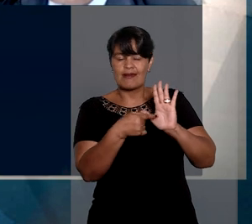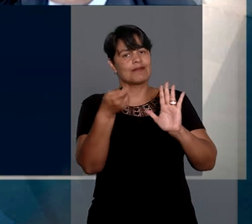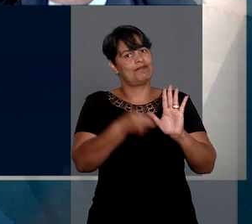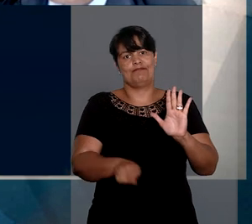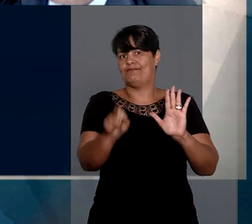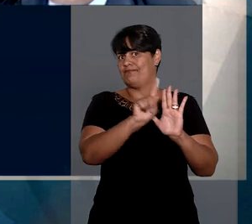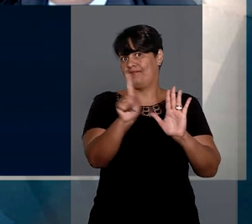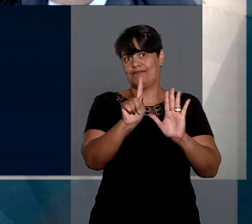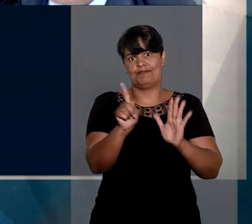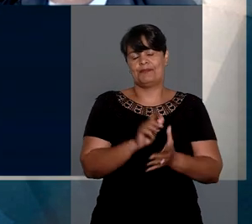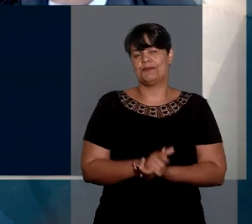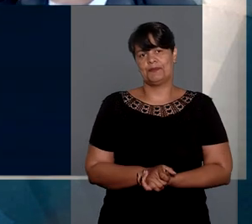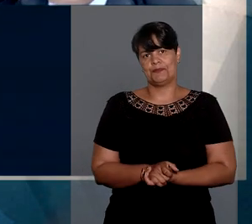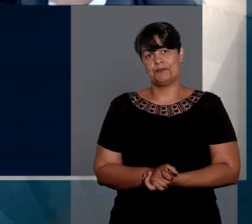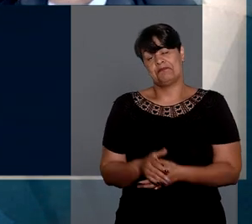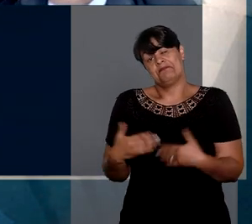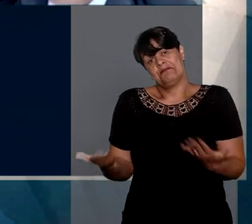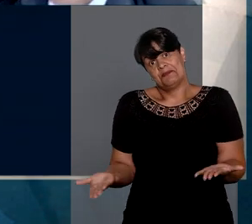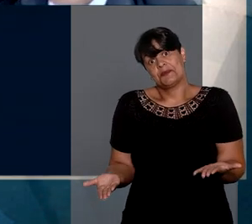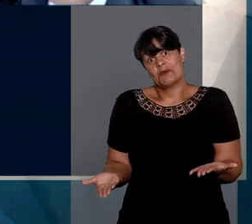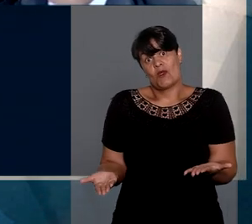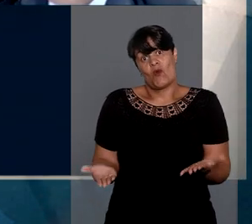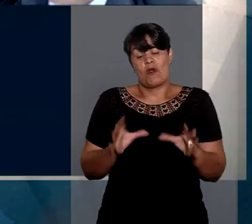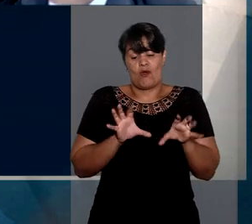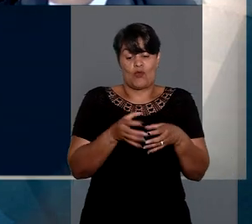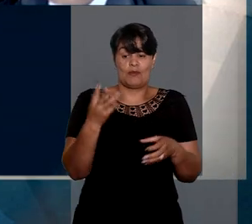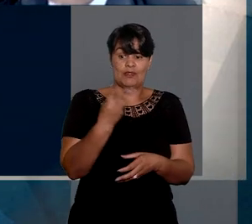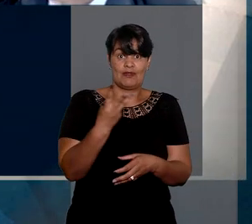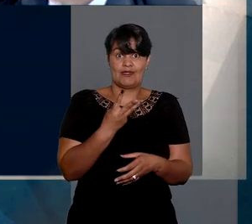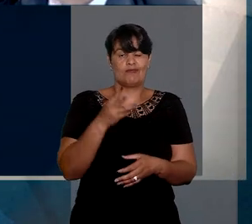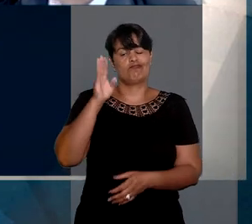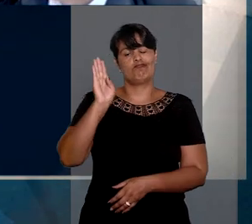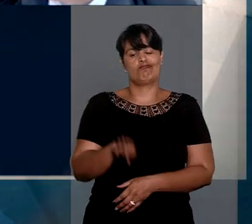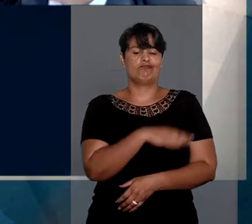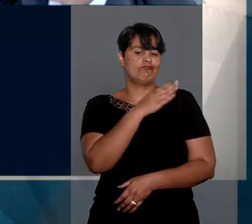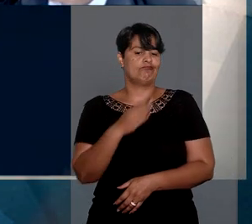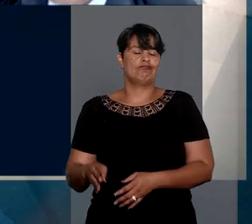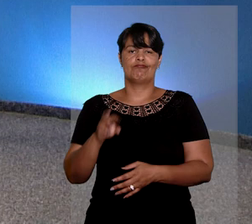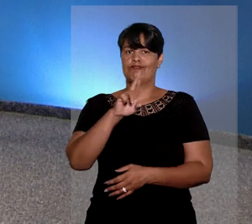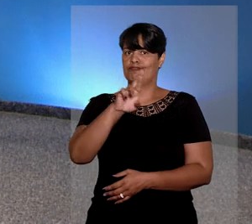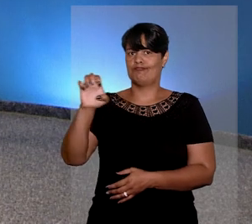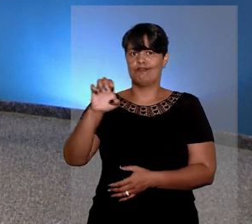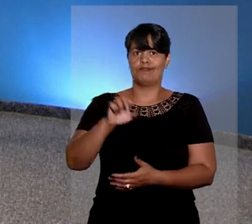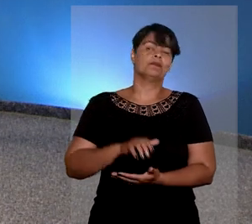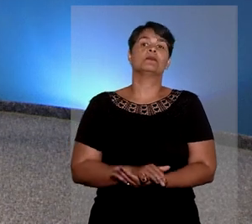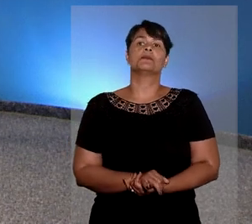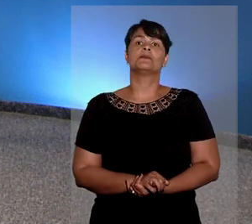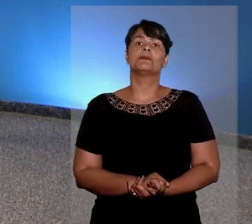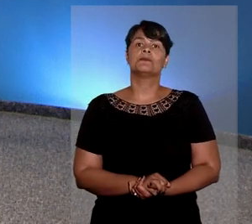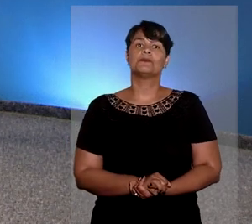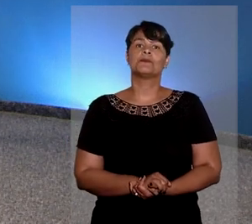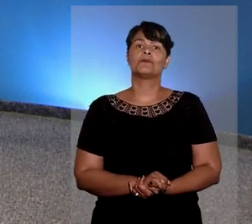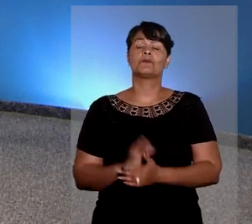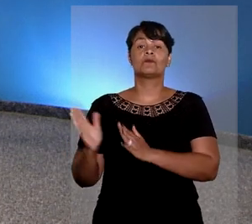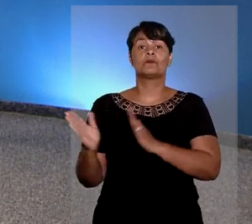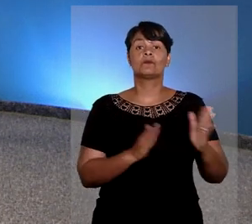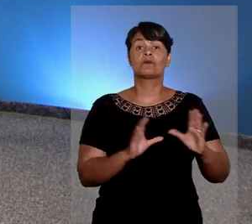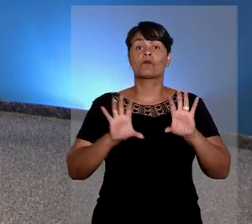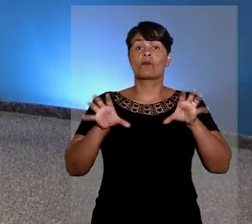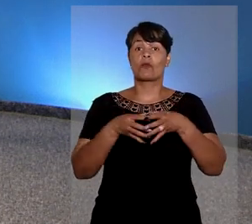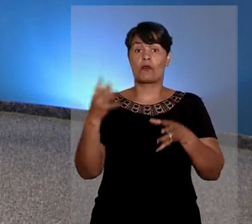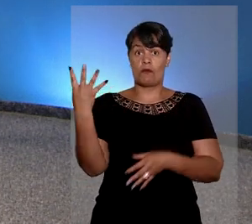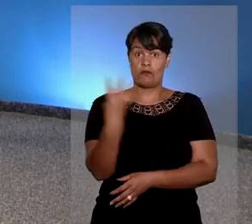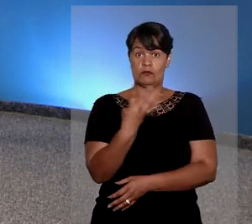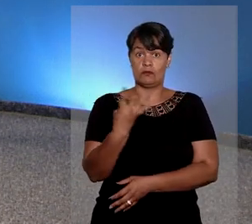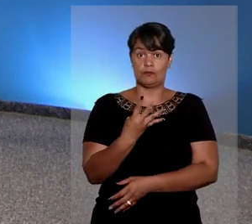Estadual. Com isso, a terceira turma negou provimento ao recurso especial. E na quarta turma, os ministros